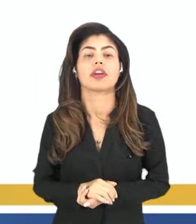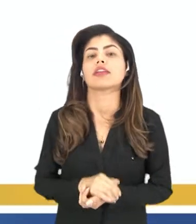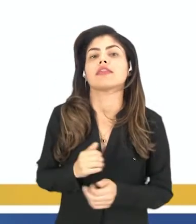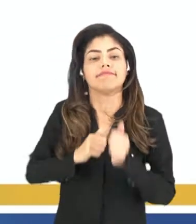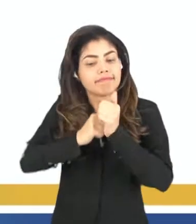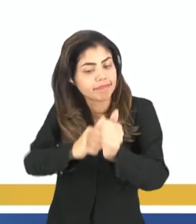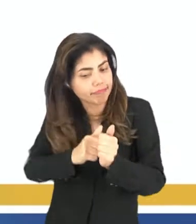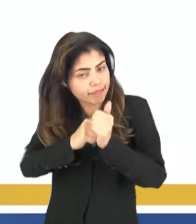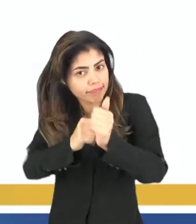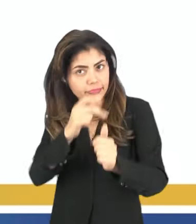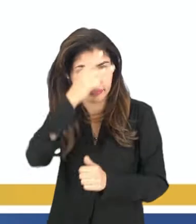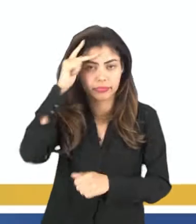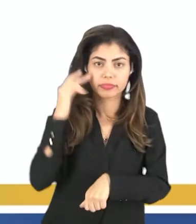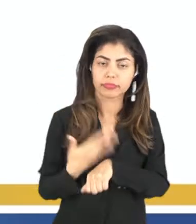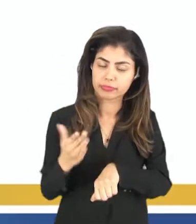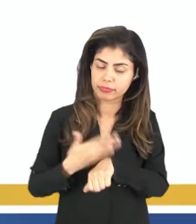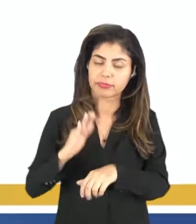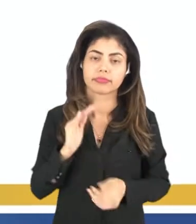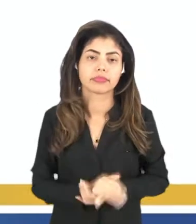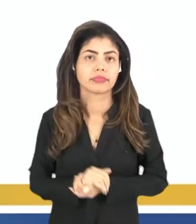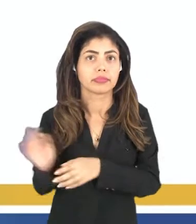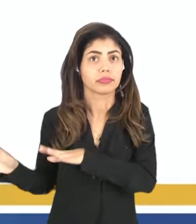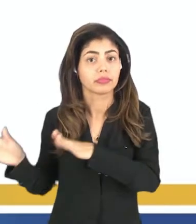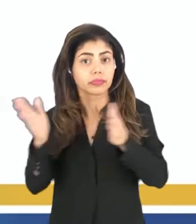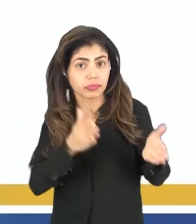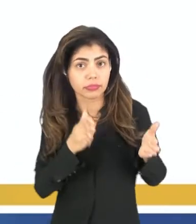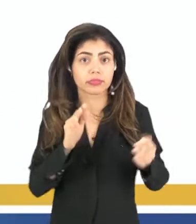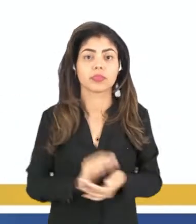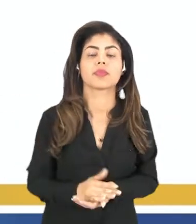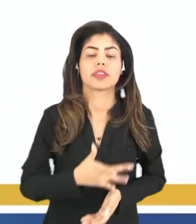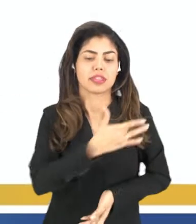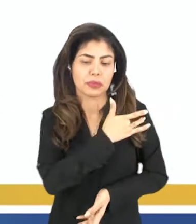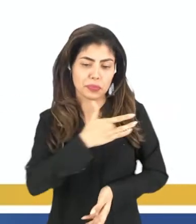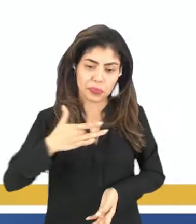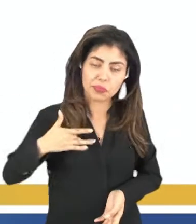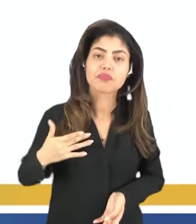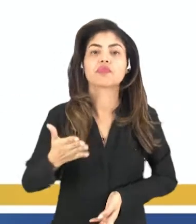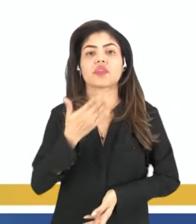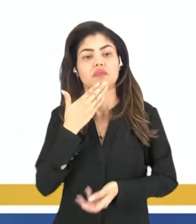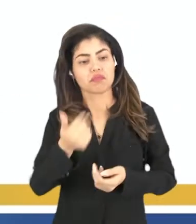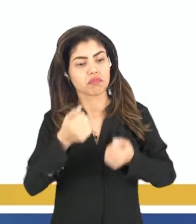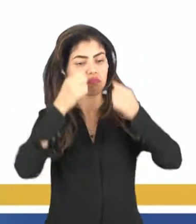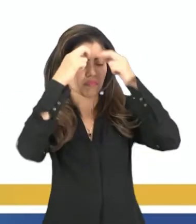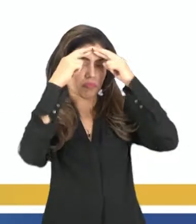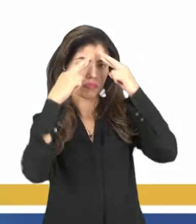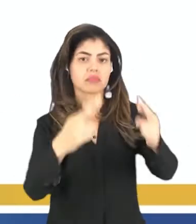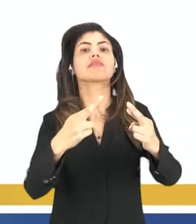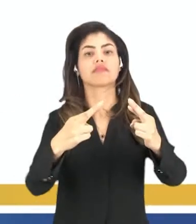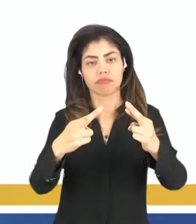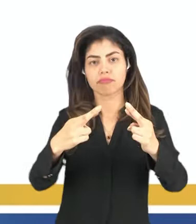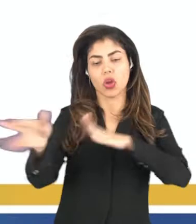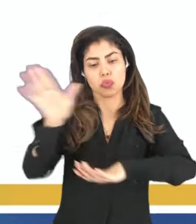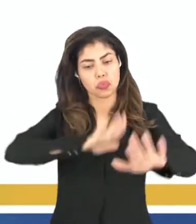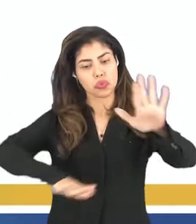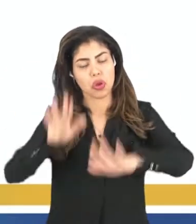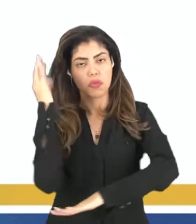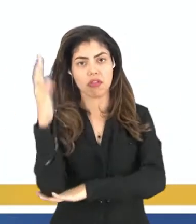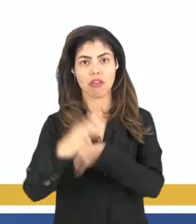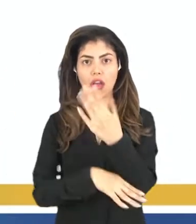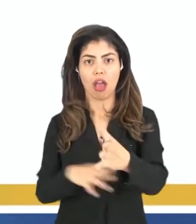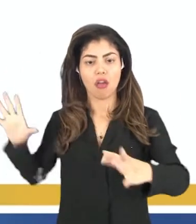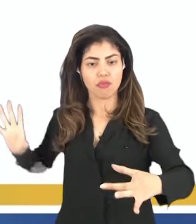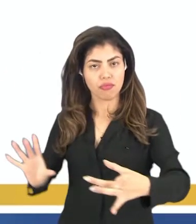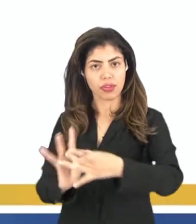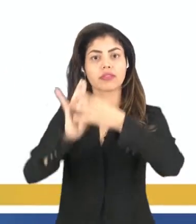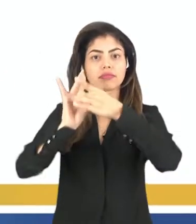conduzem os seus praticantes a uma convivência saudável, de respeito, preservação, para que se crie um